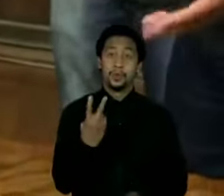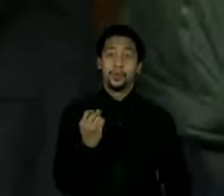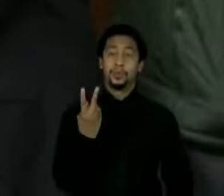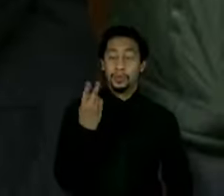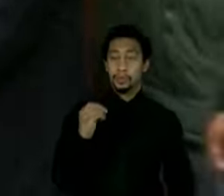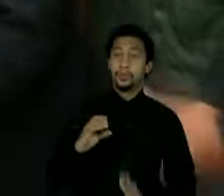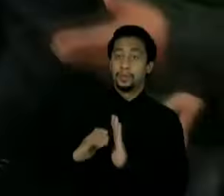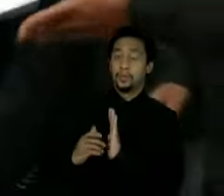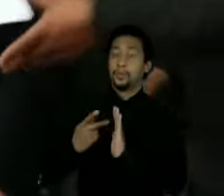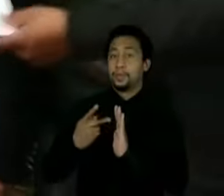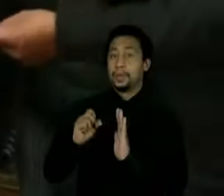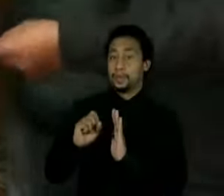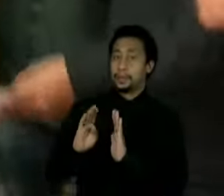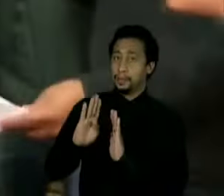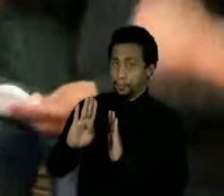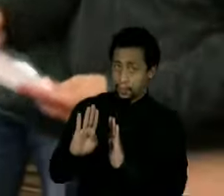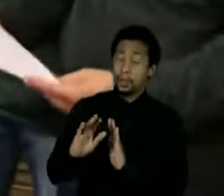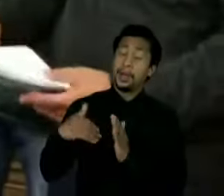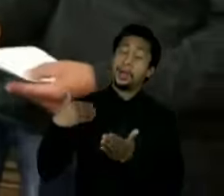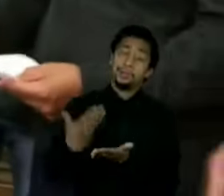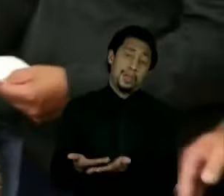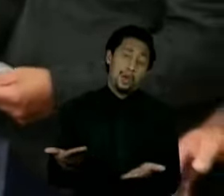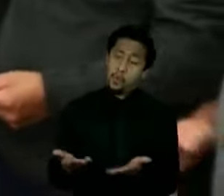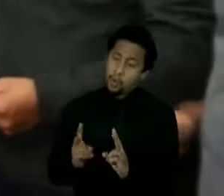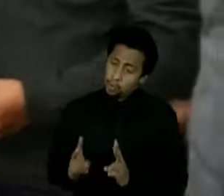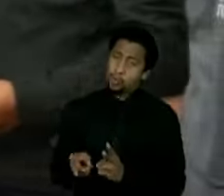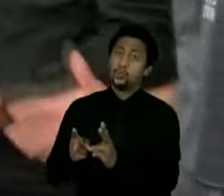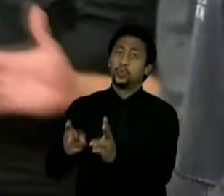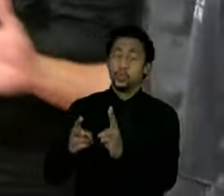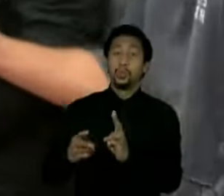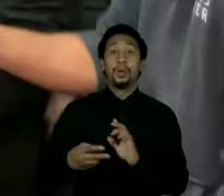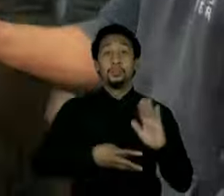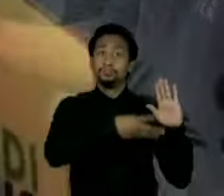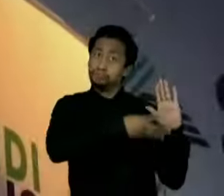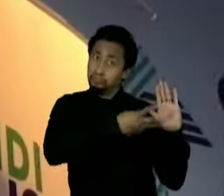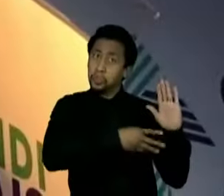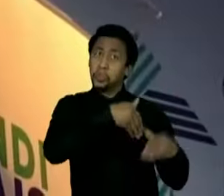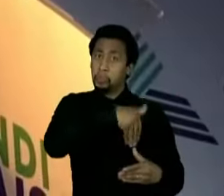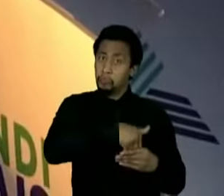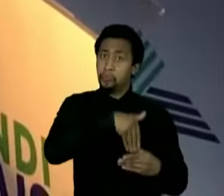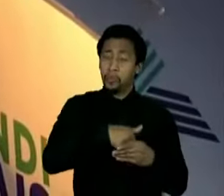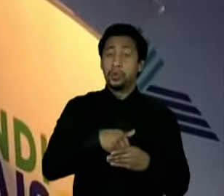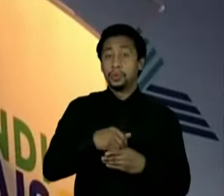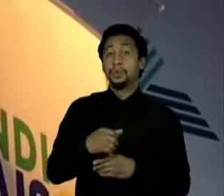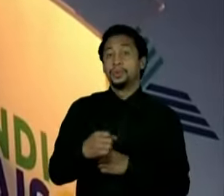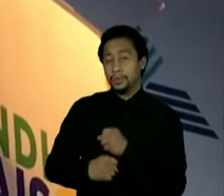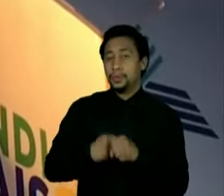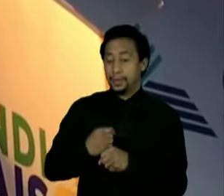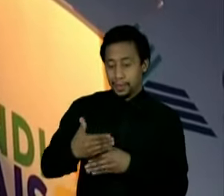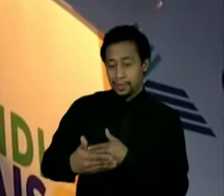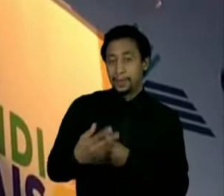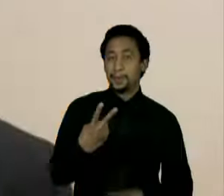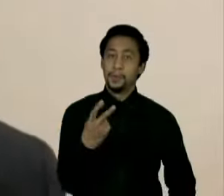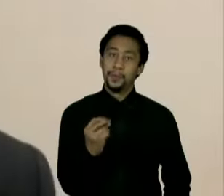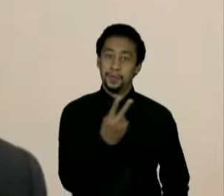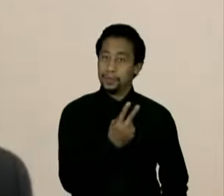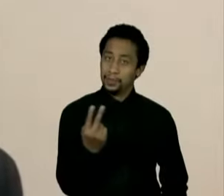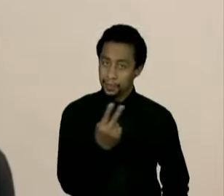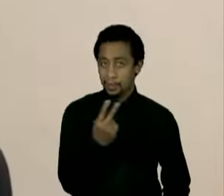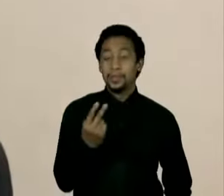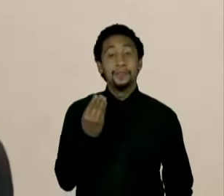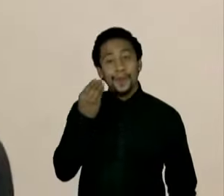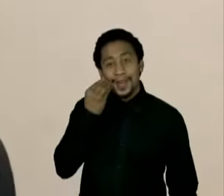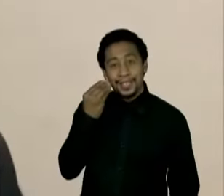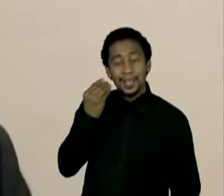PSB, seu único partido até agora, ficando em terceiro lugar. Em 2022, volta à corrida eleitoral